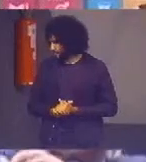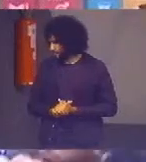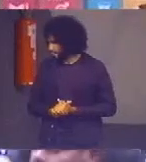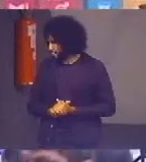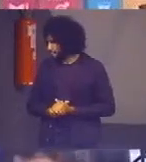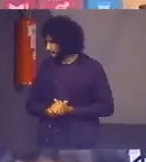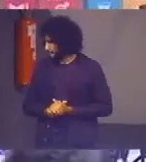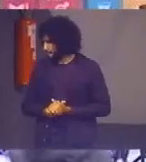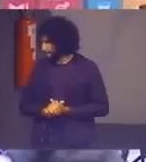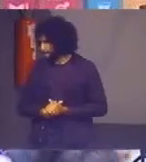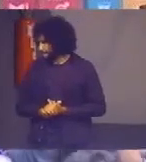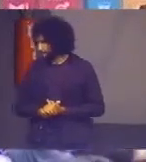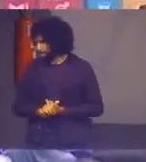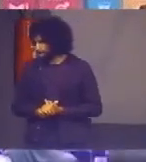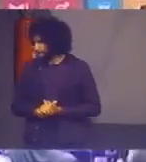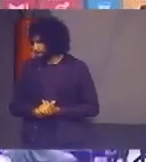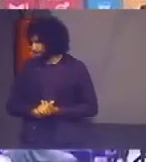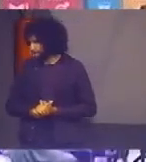um lb